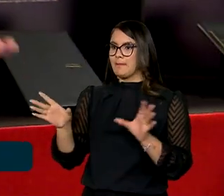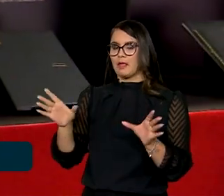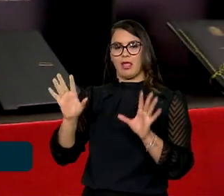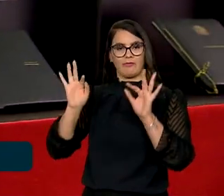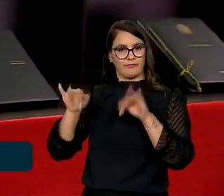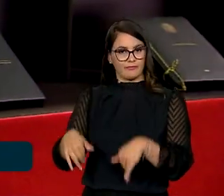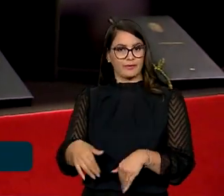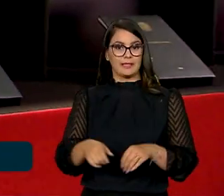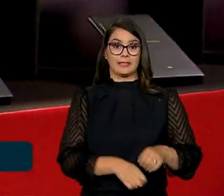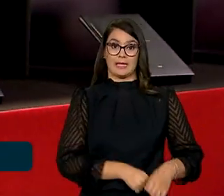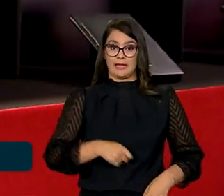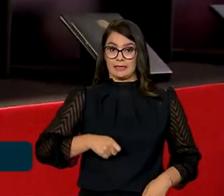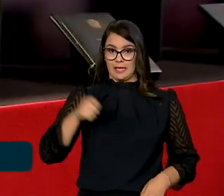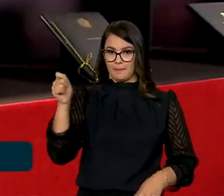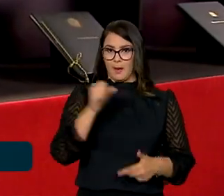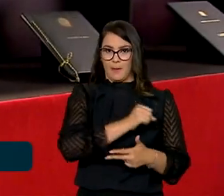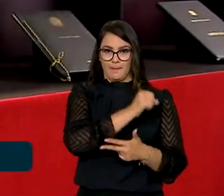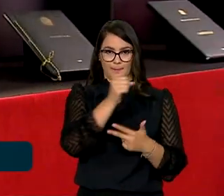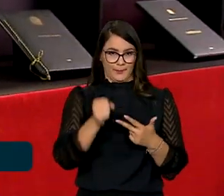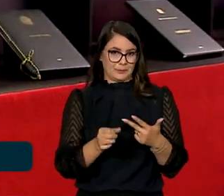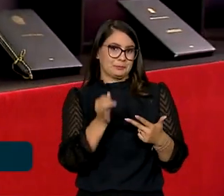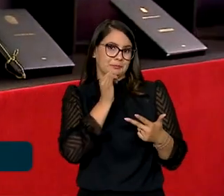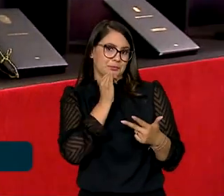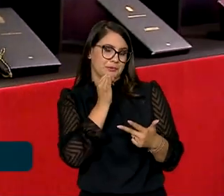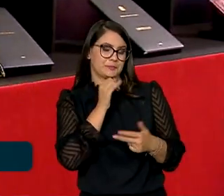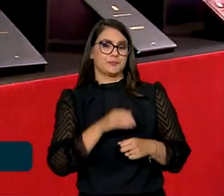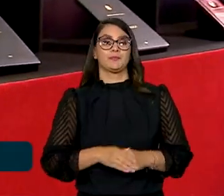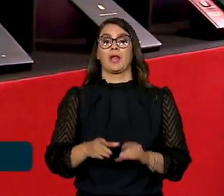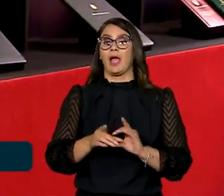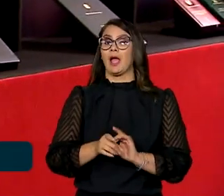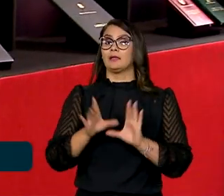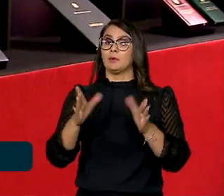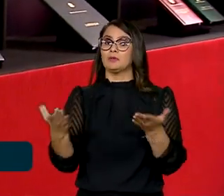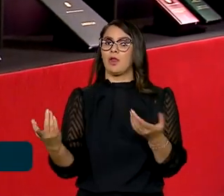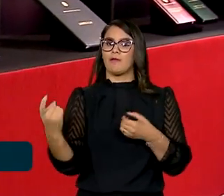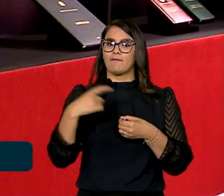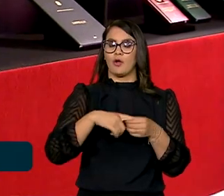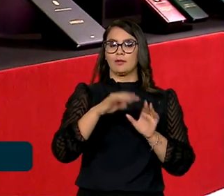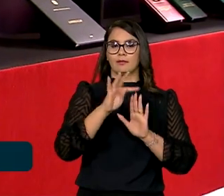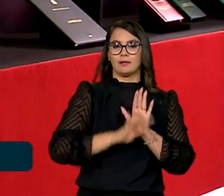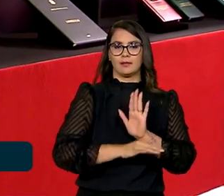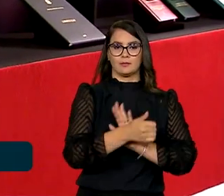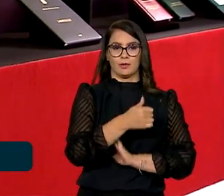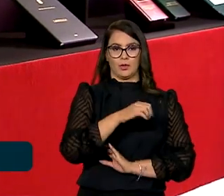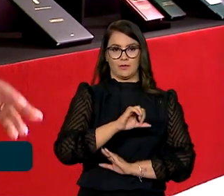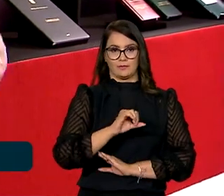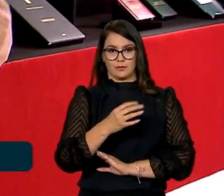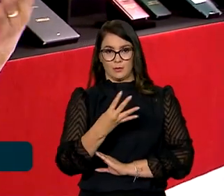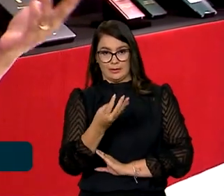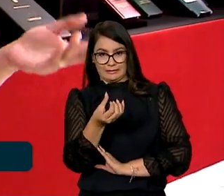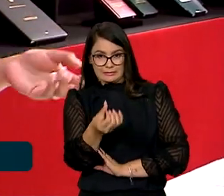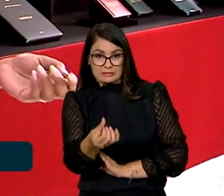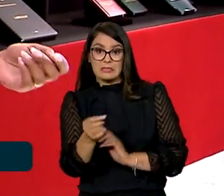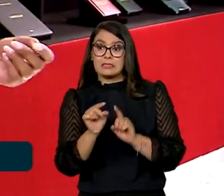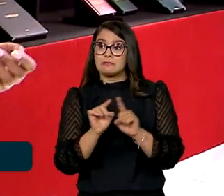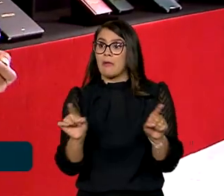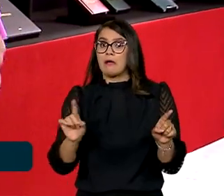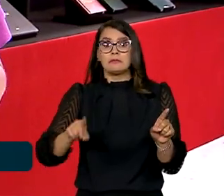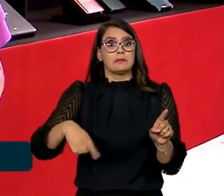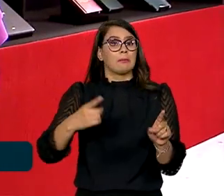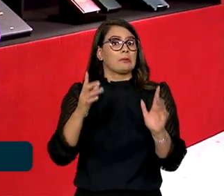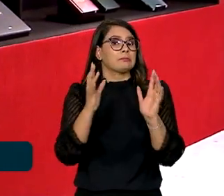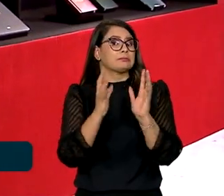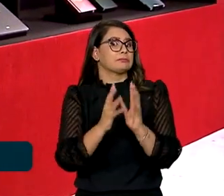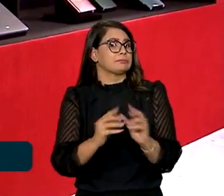independência dos poderes, por exemplo. A democracia volta no texto de 1946, mas logo se